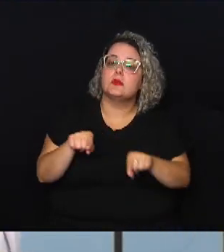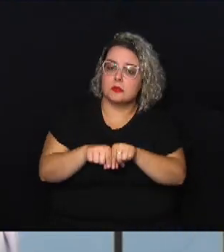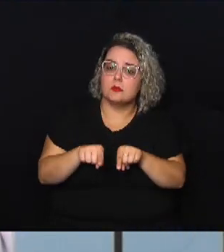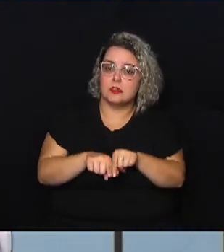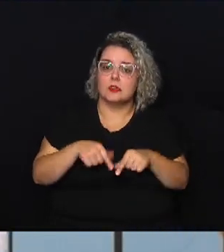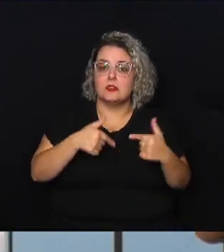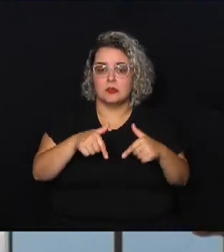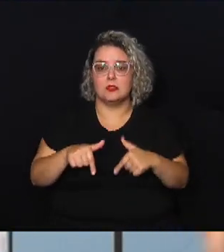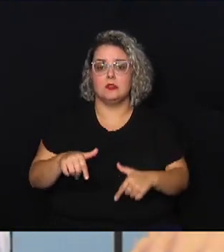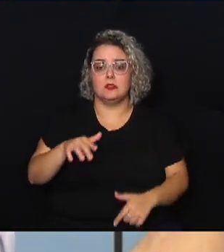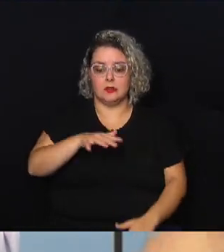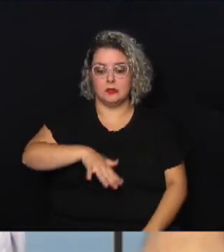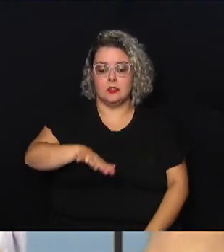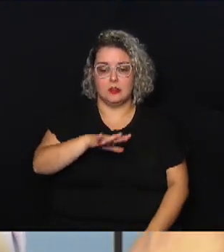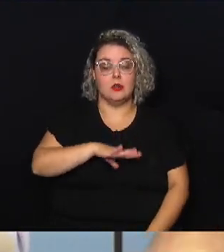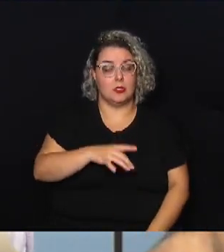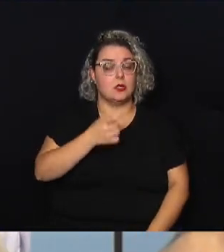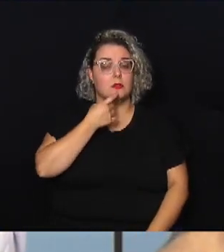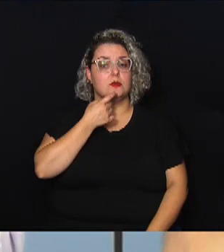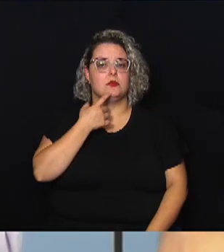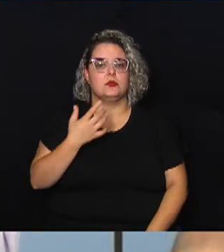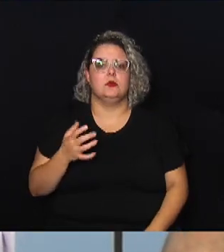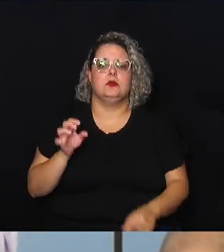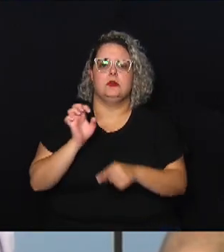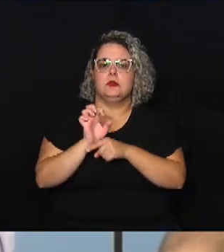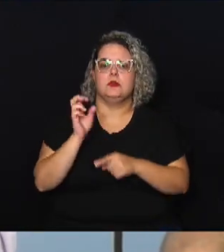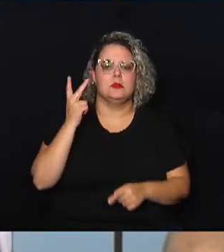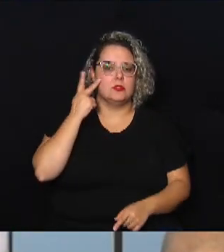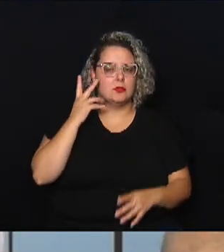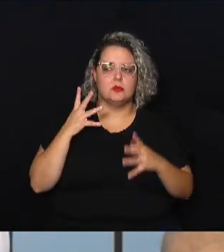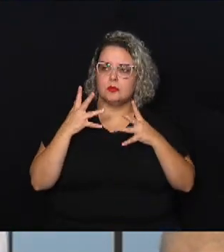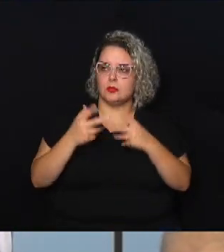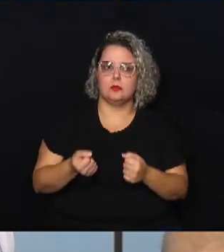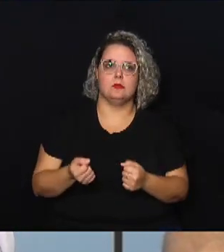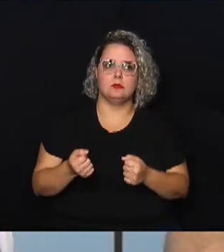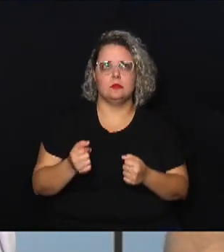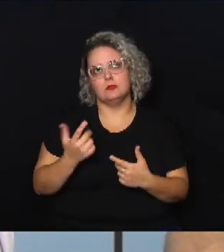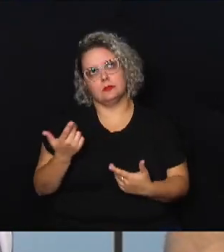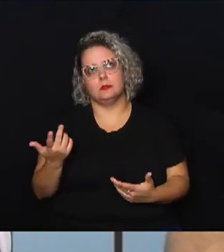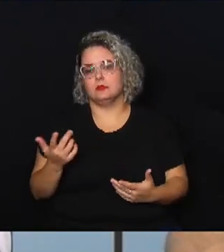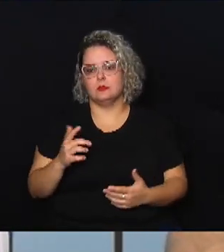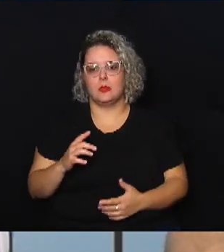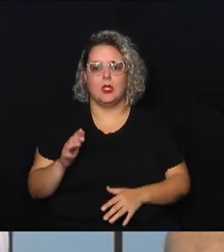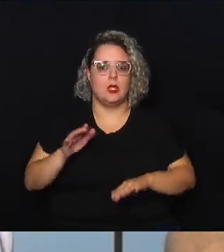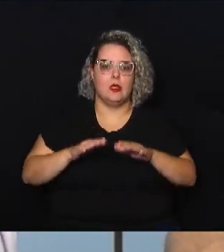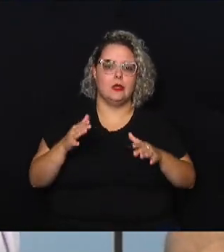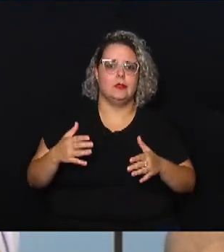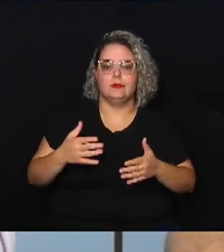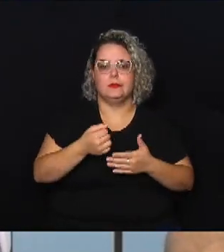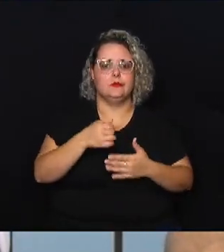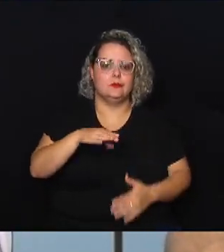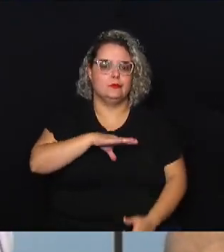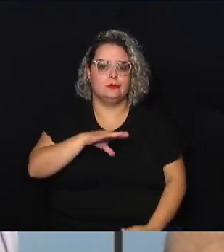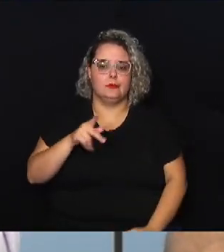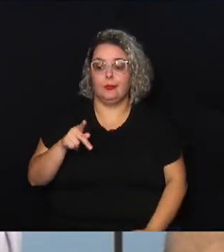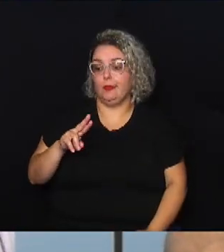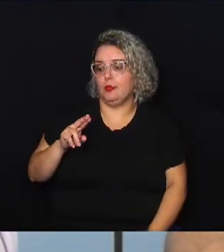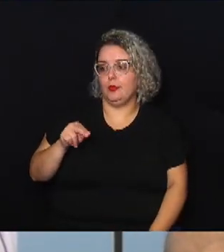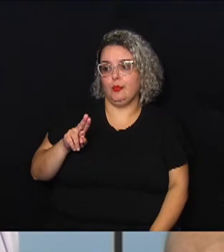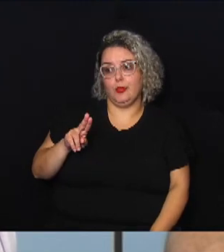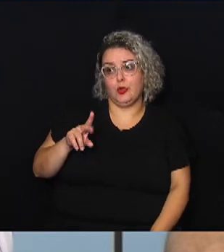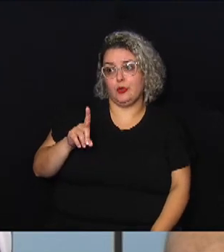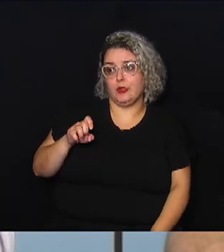trabalho aqui na região de Campinas então o Estado todo de São Paulo não todo mundo não adianta às vezes tirar alguém lá de Prudente ou de